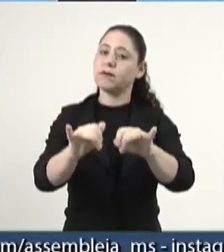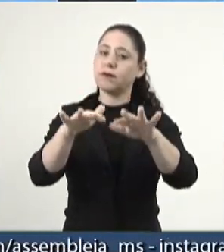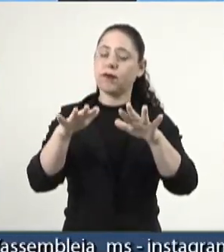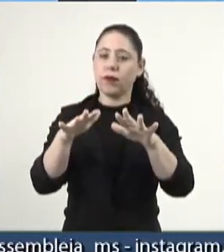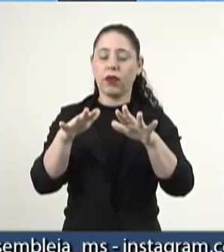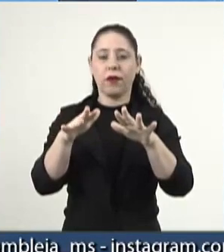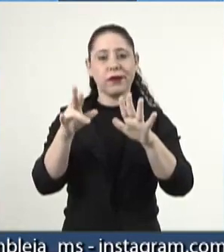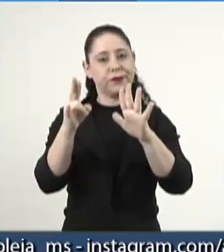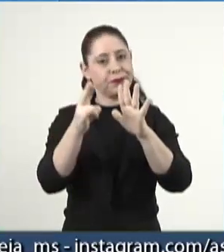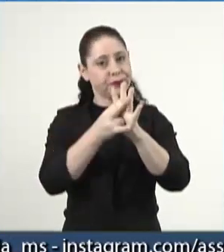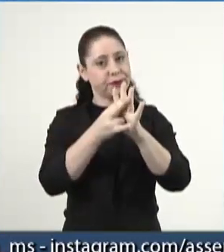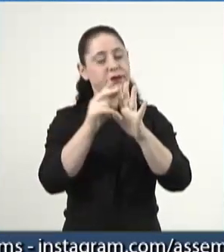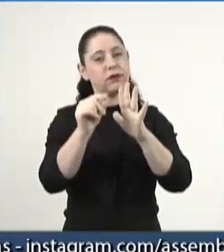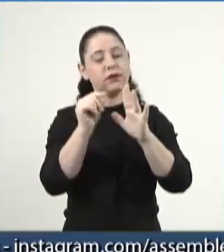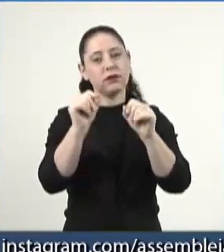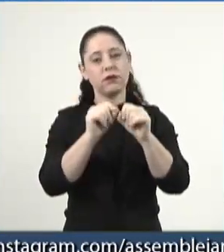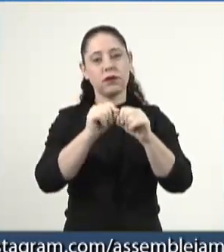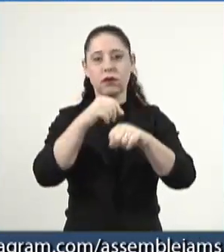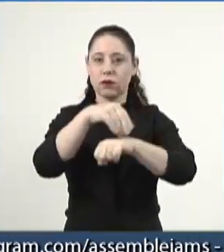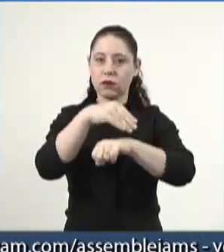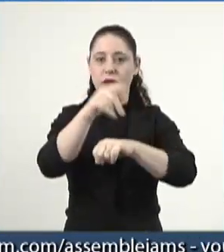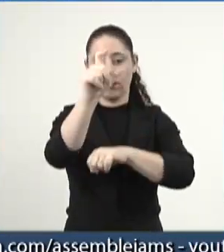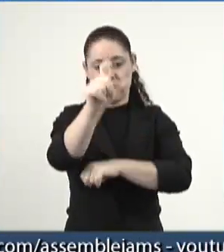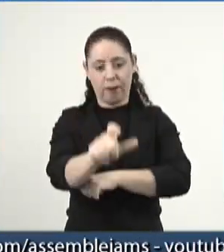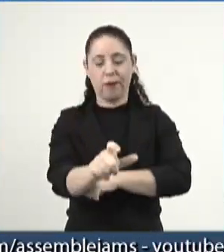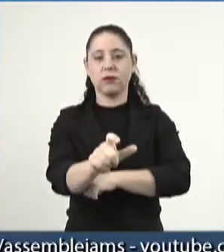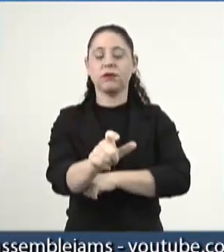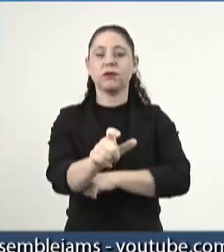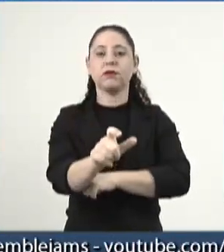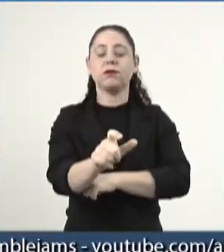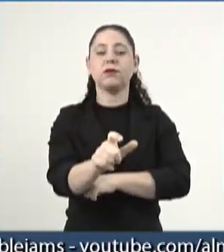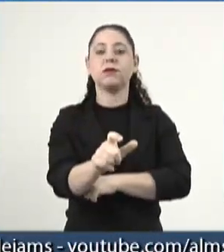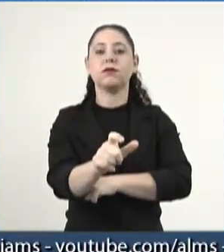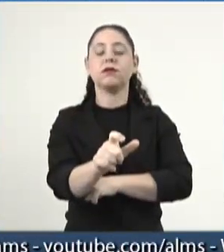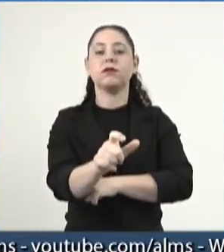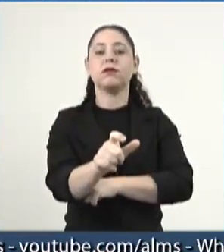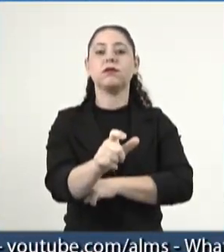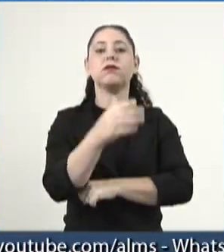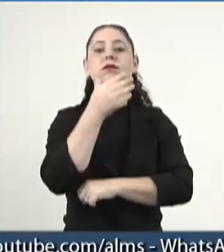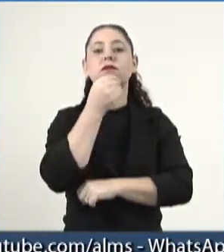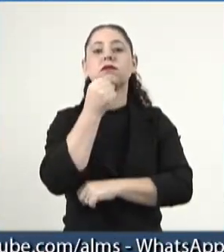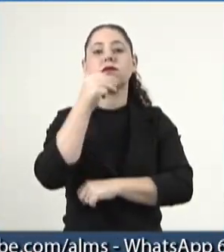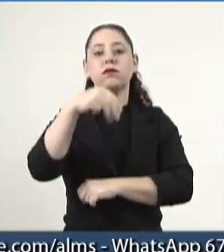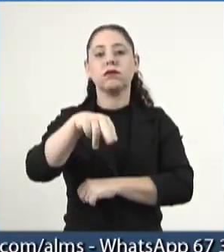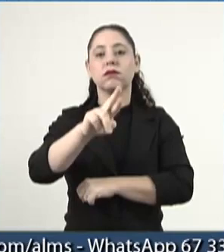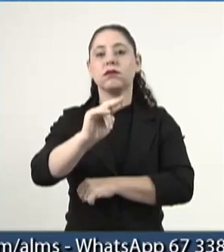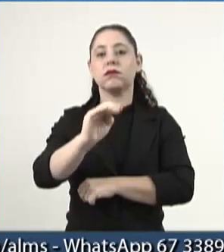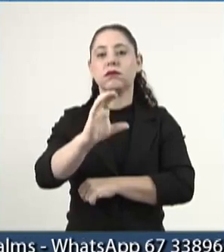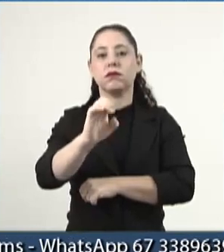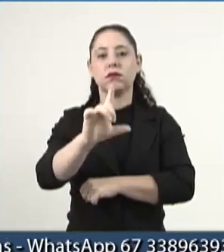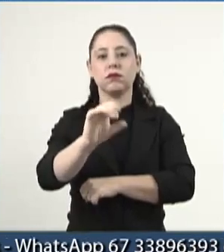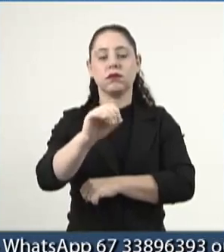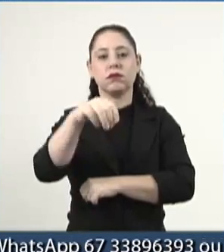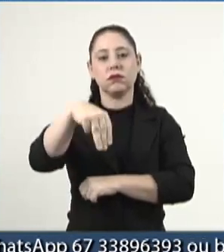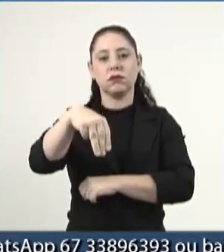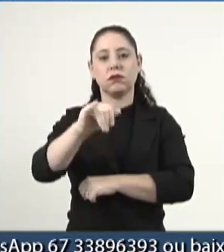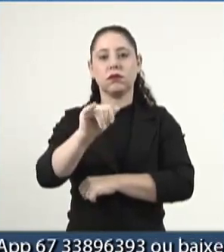na forma regimental, que seja encaminhado o expediente deste poder ao excelentíssimo senhor Marcelo Miglioli,